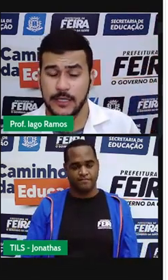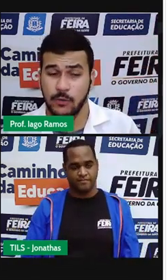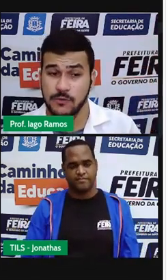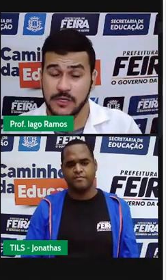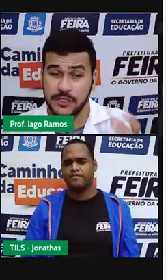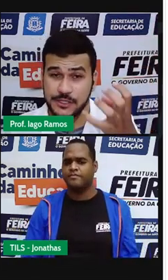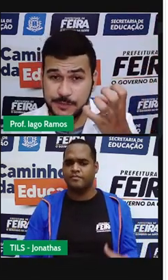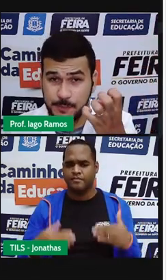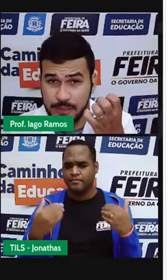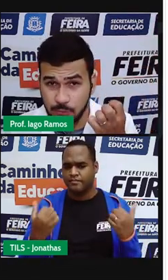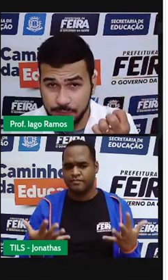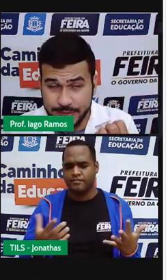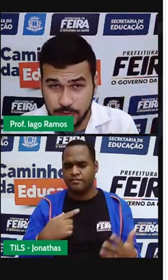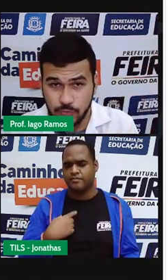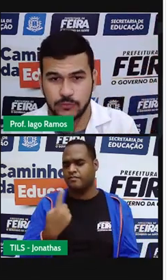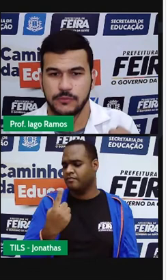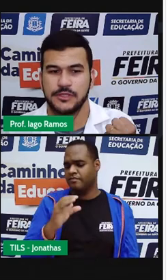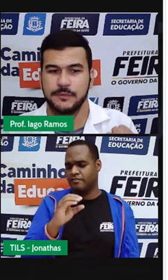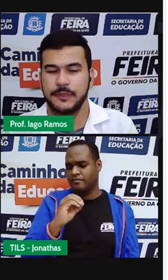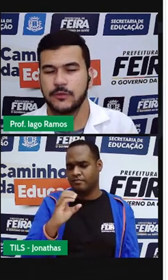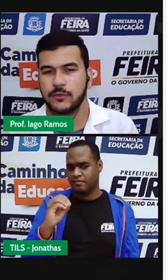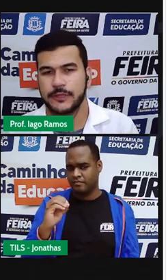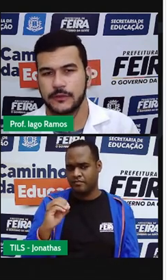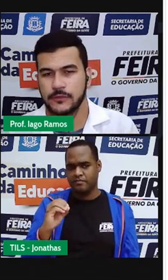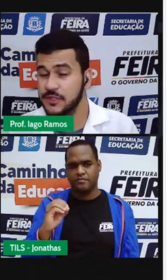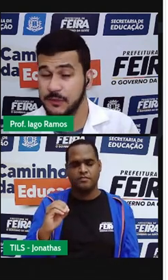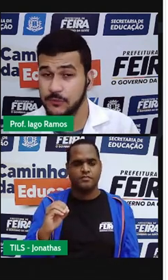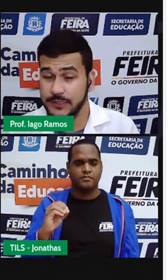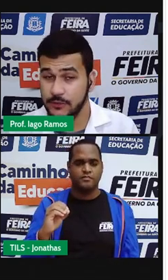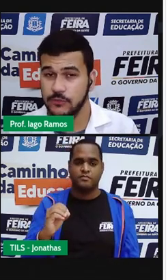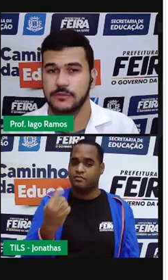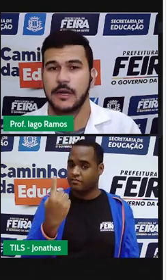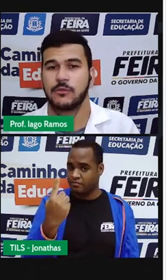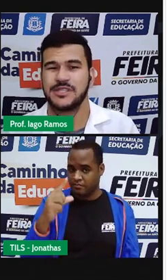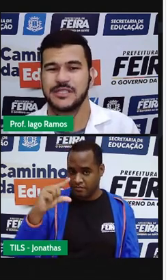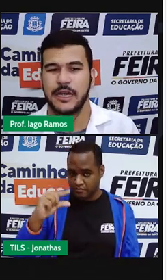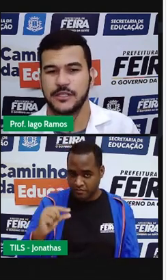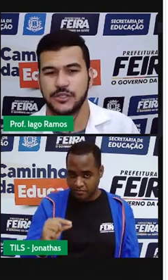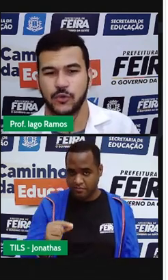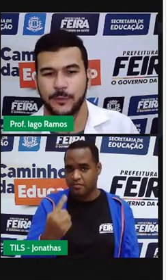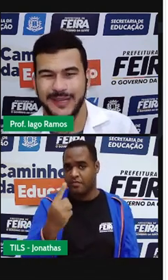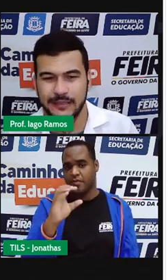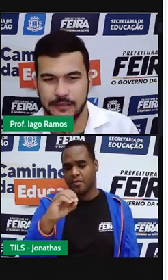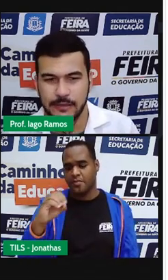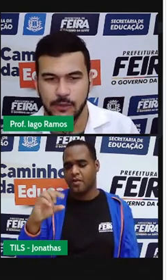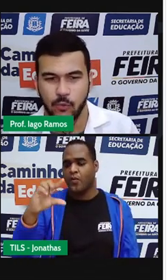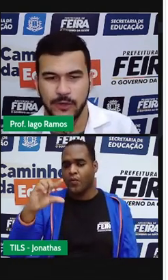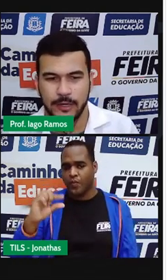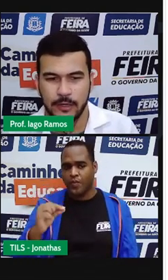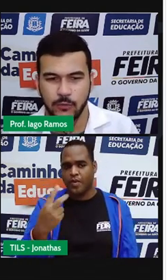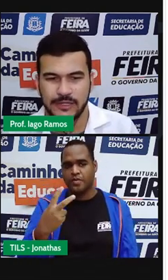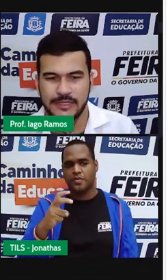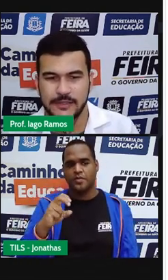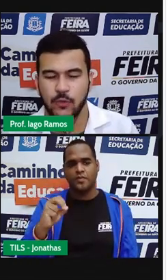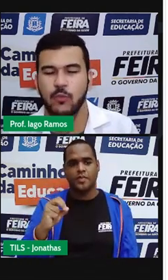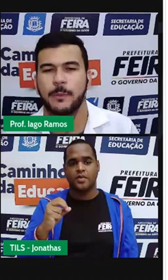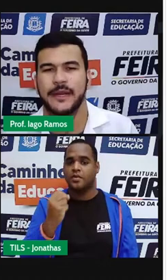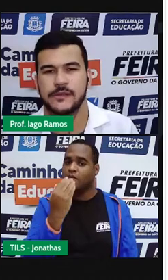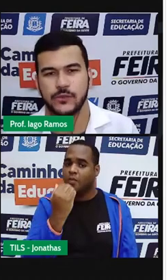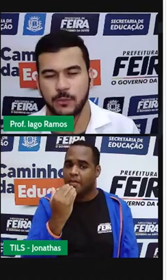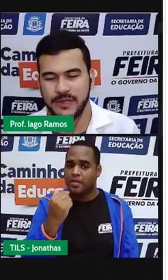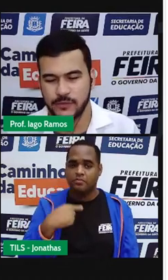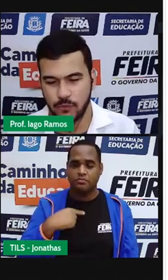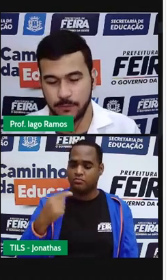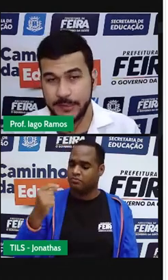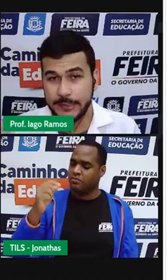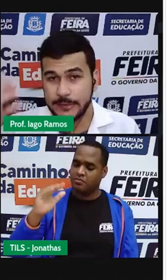Então, diminuindo, diminuindo, diminuindo a quantidade de comida, o que é que acontece com o